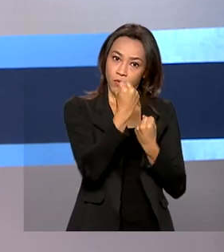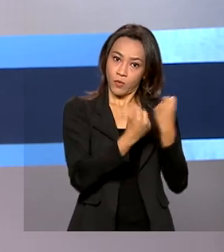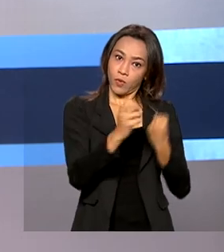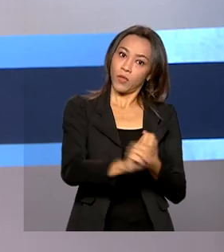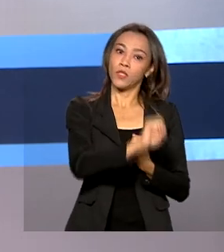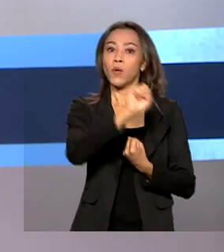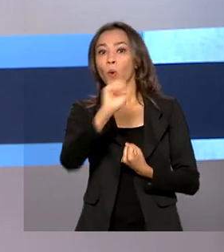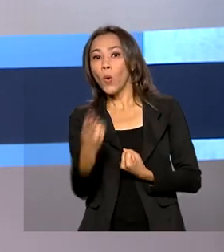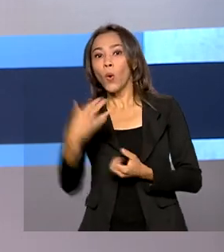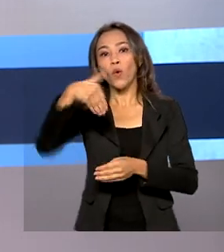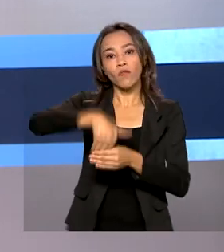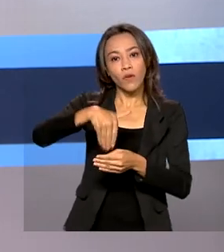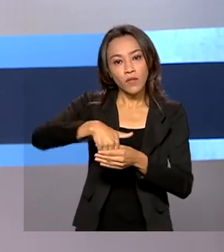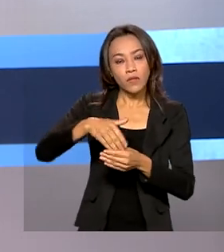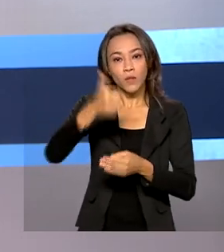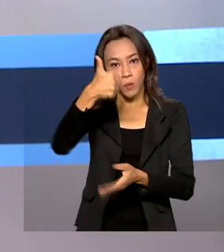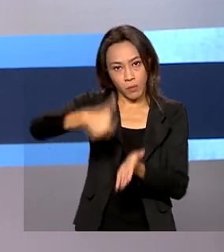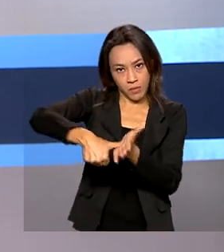título eleitoral com biometria cadastrada.